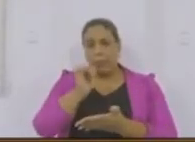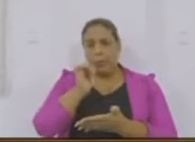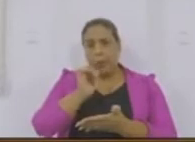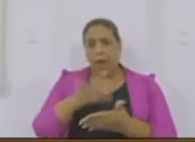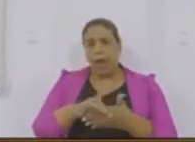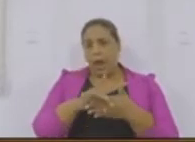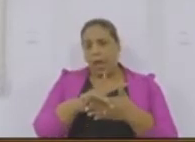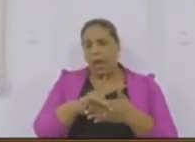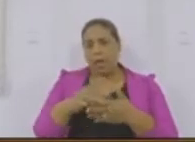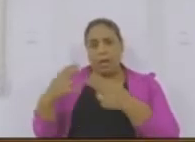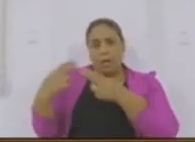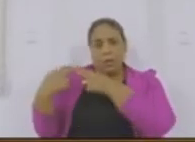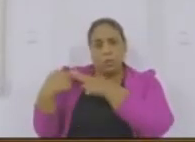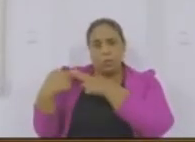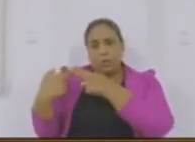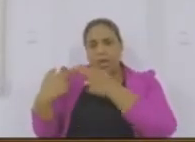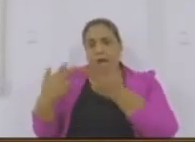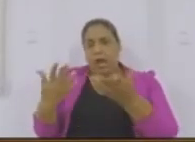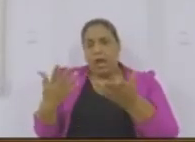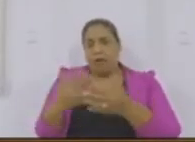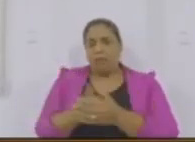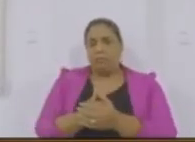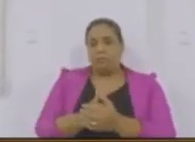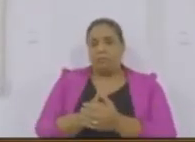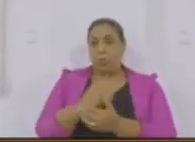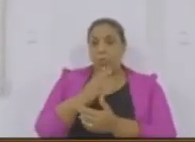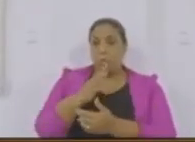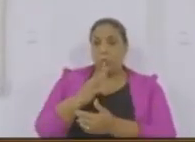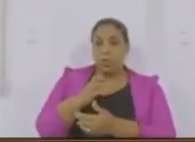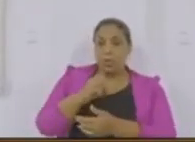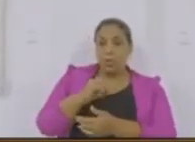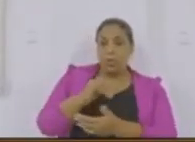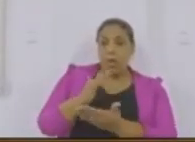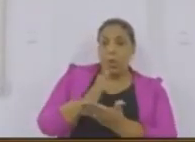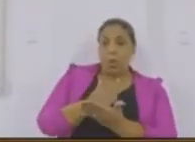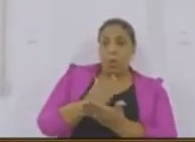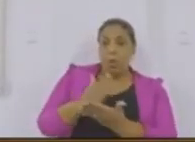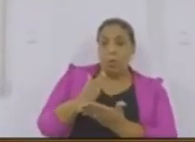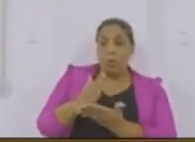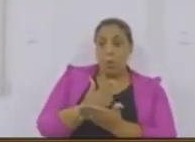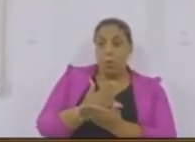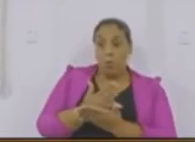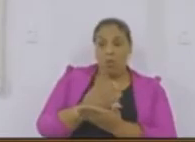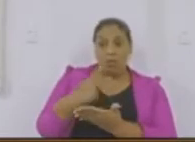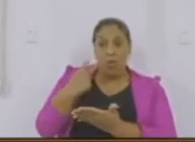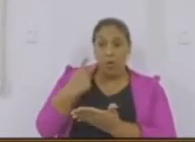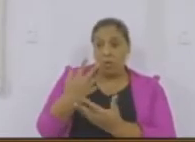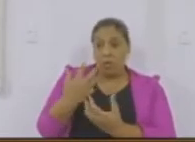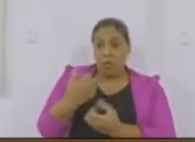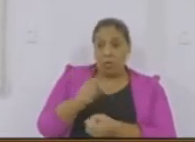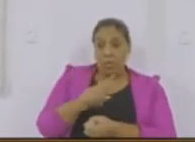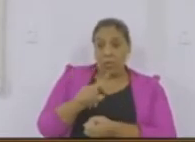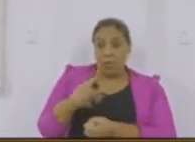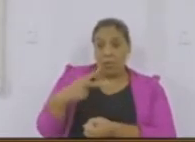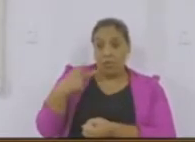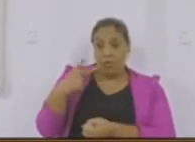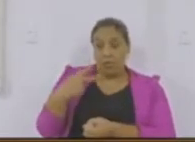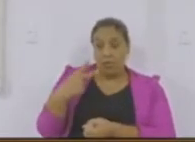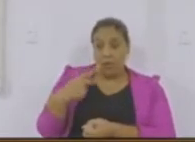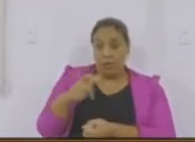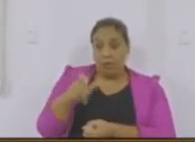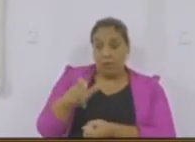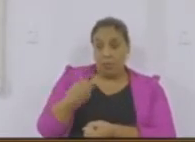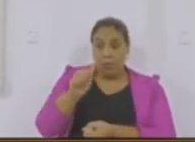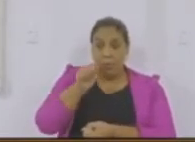situações, ou não sei se algum vereador não aceita a Vossa Excelência de frente para a presidência. Márcia Amato